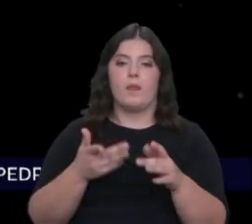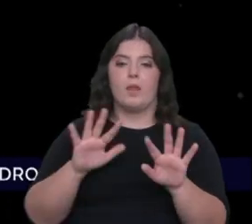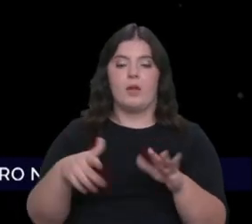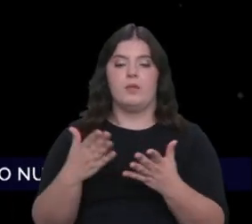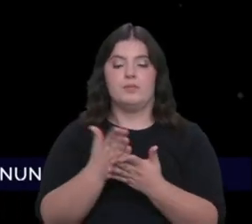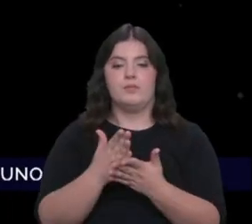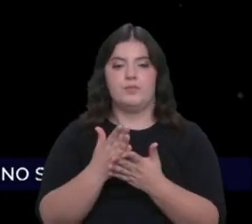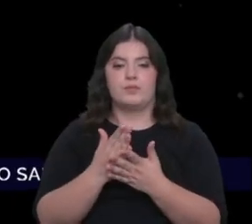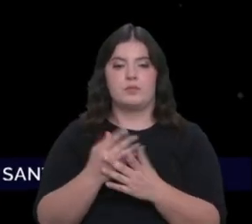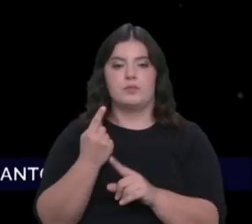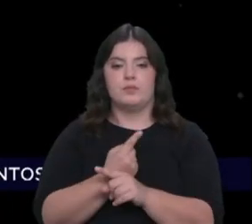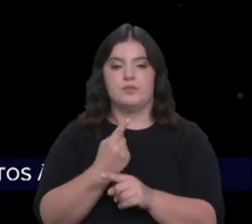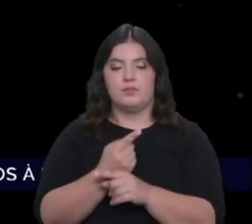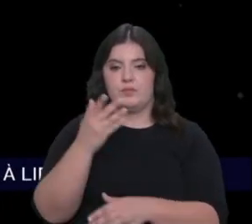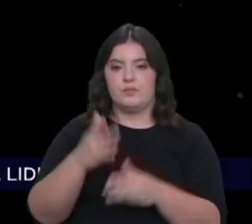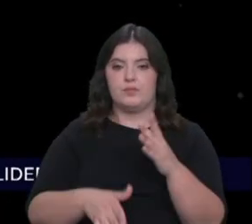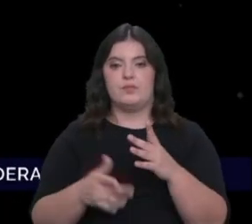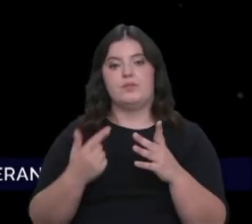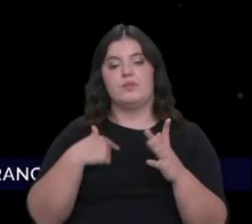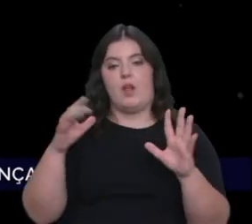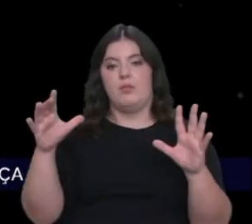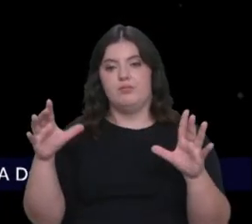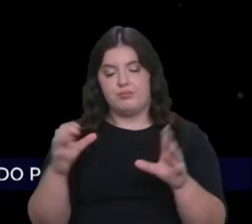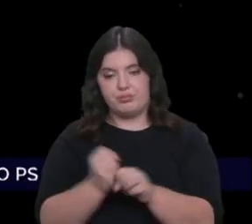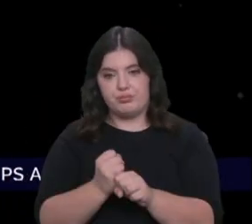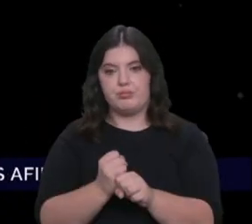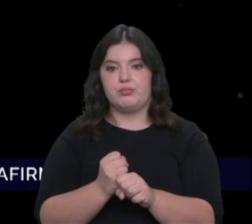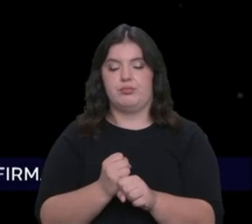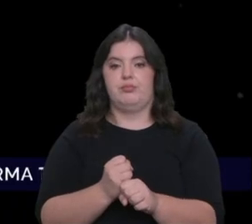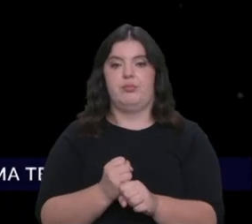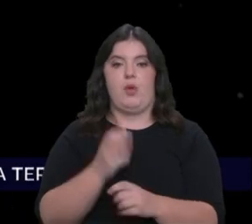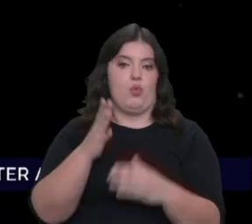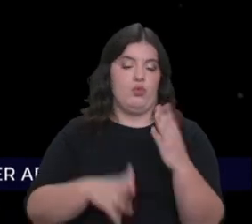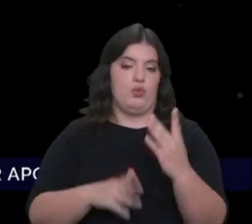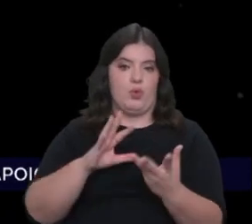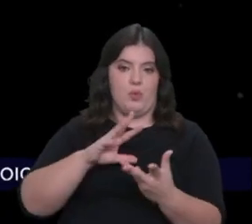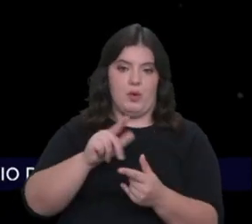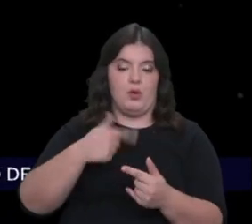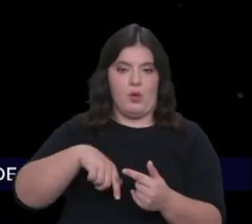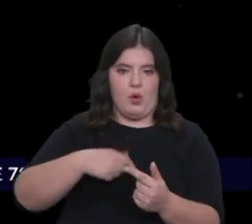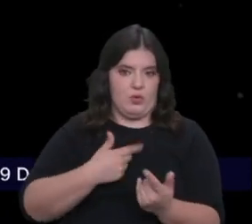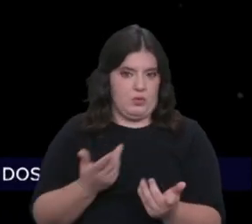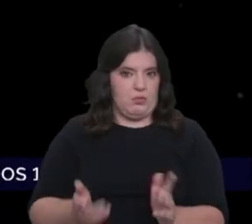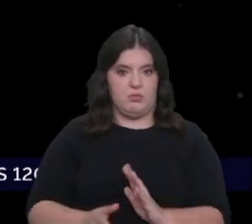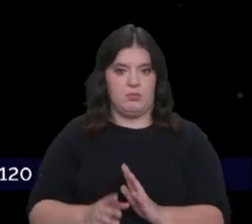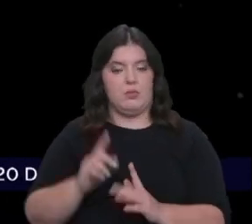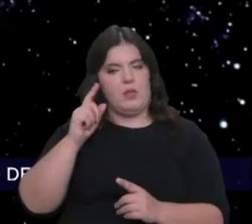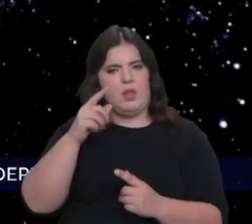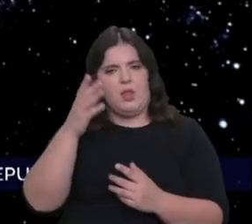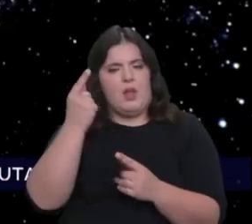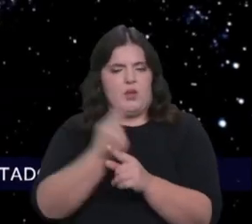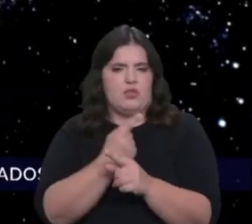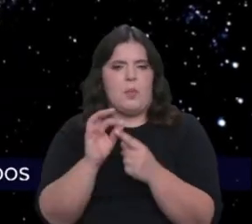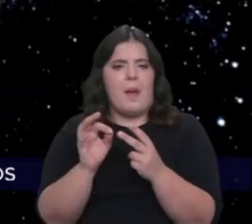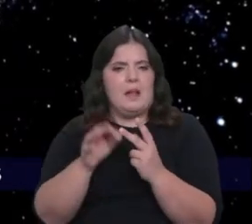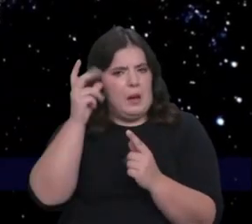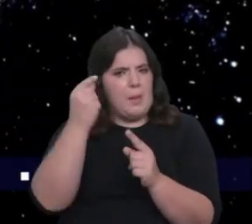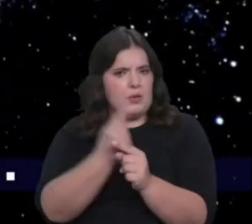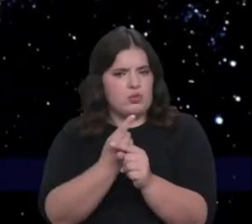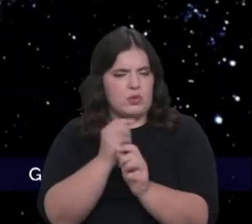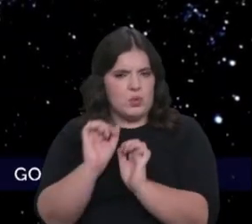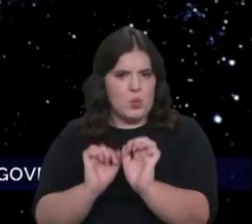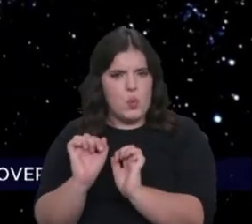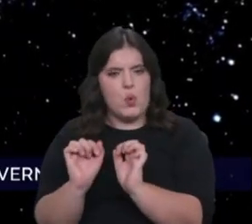exemplo, os eventos de extinção em massa que aconteceram no nosso planeta, que nós sabemos que aconteceram, isto reforça ainda mais que,